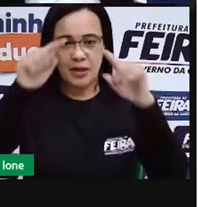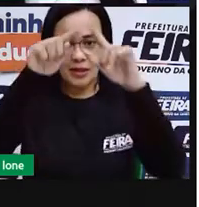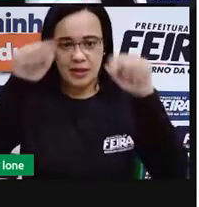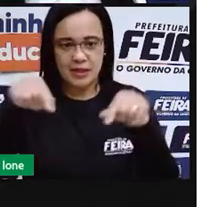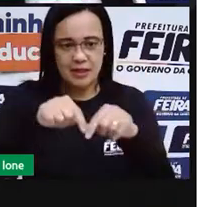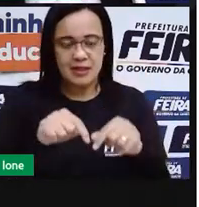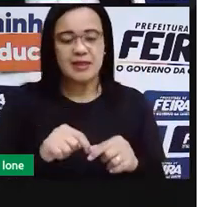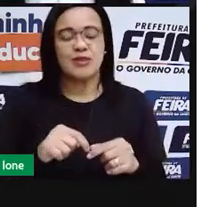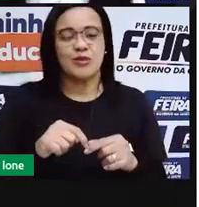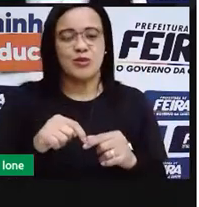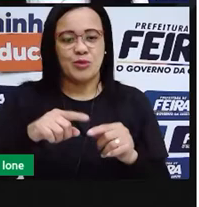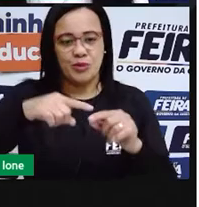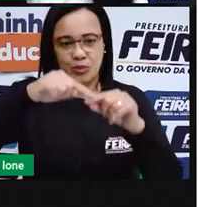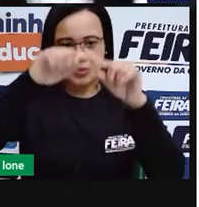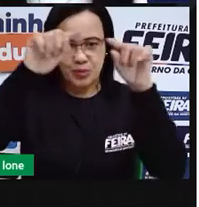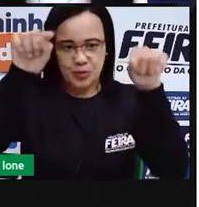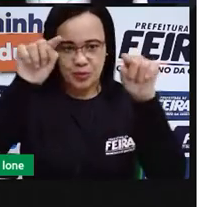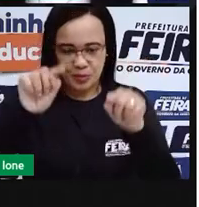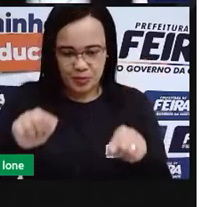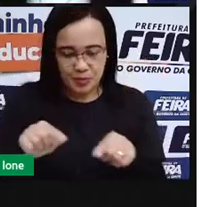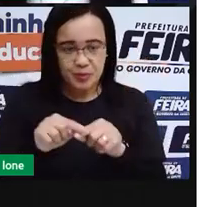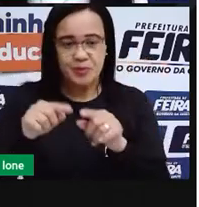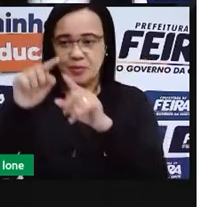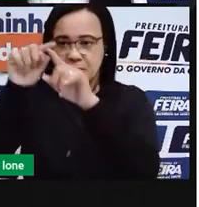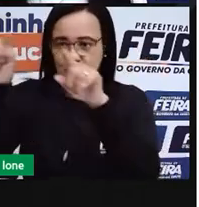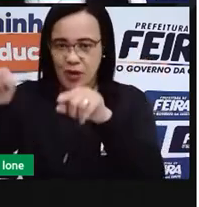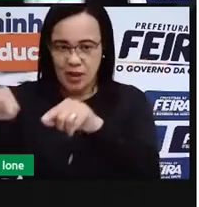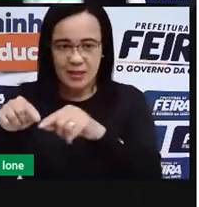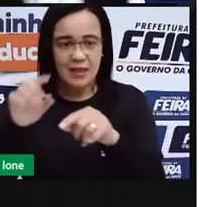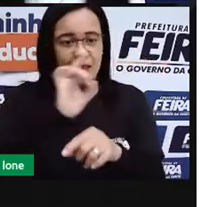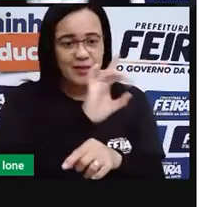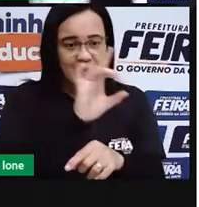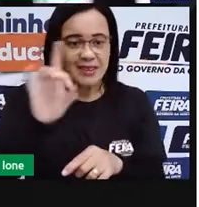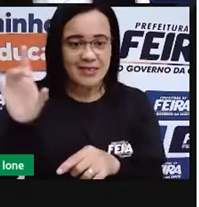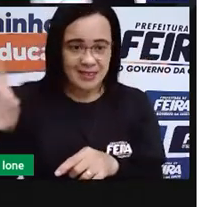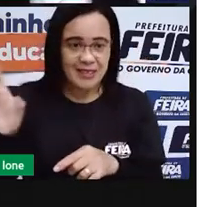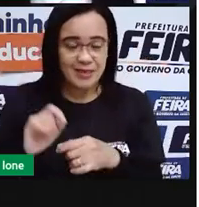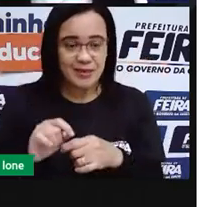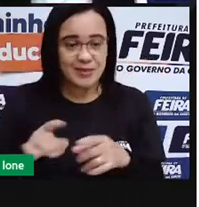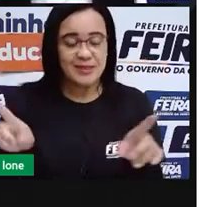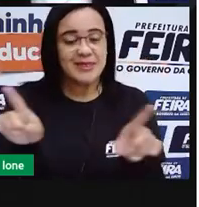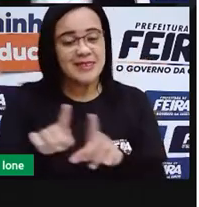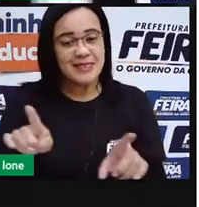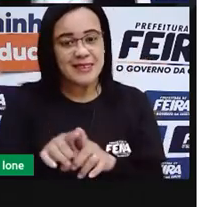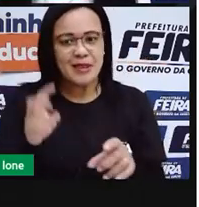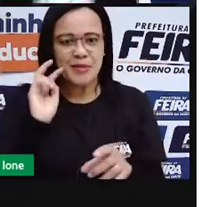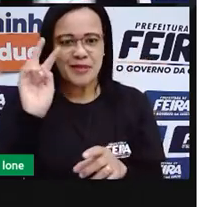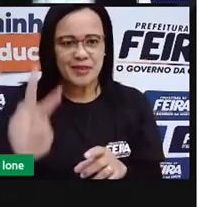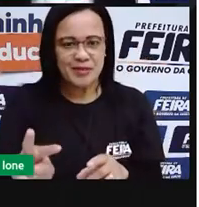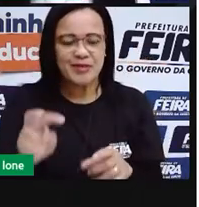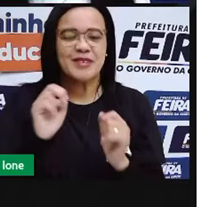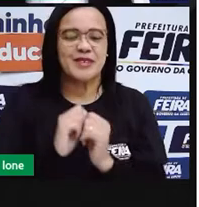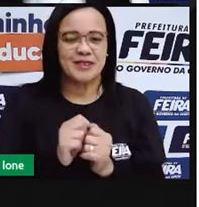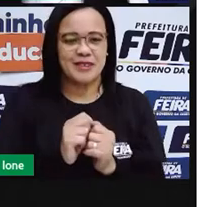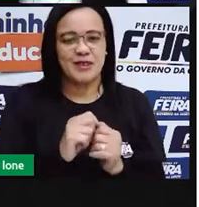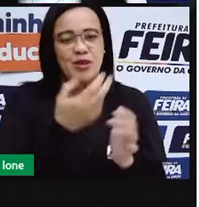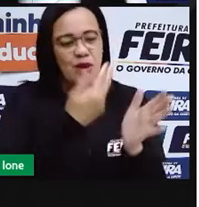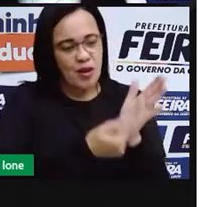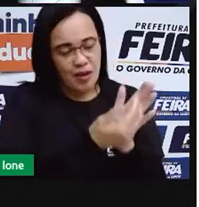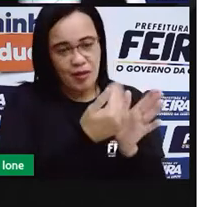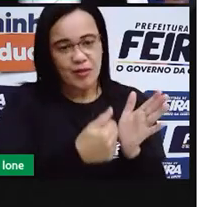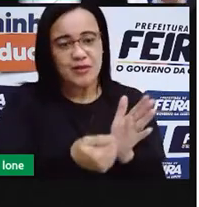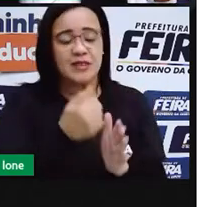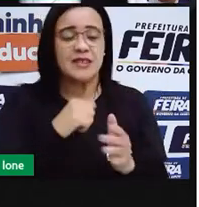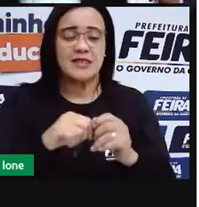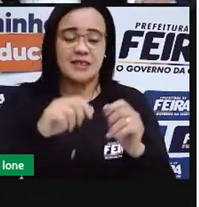obras arquitetônicas daqui da nossa cidade, como Casarão Fróis da Mota, Casarão Olhos d